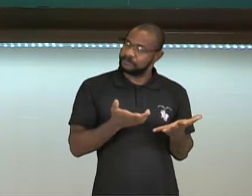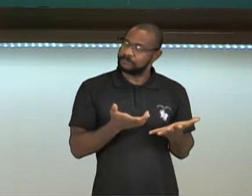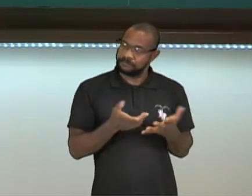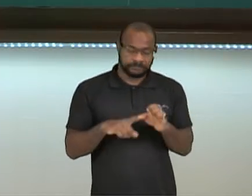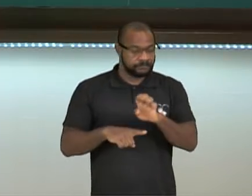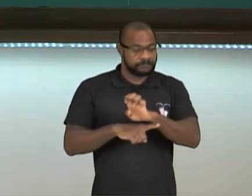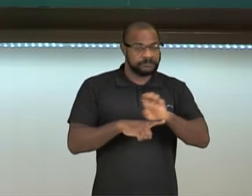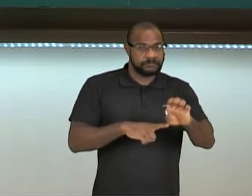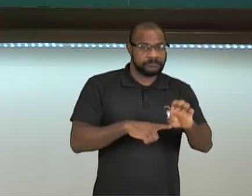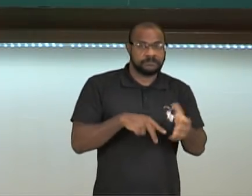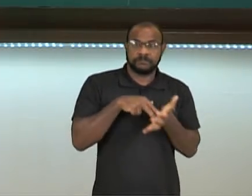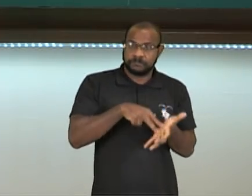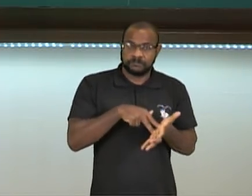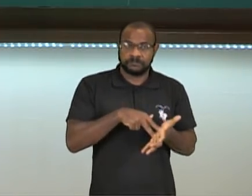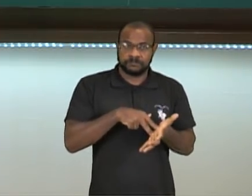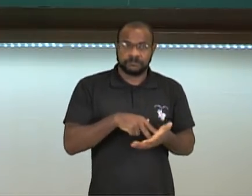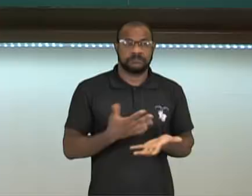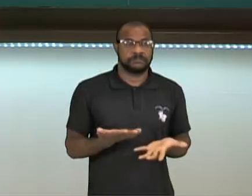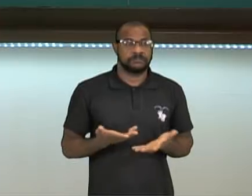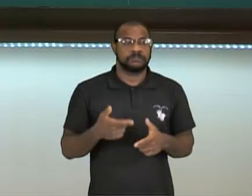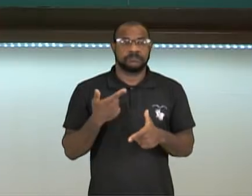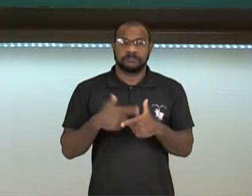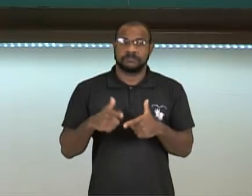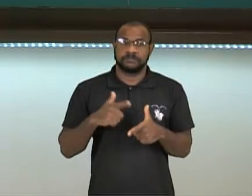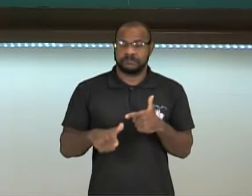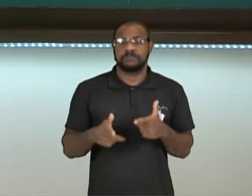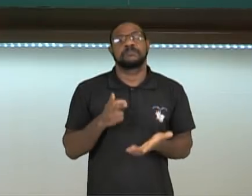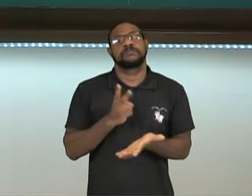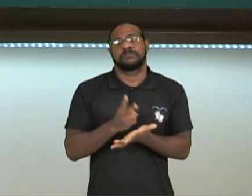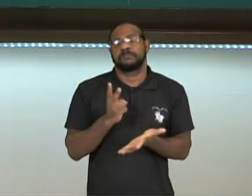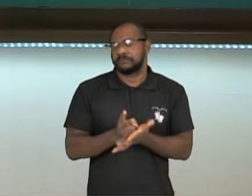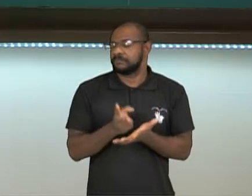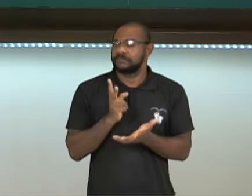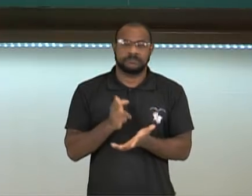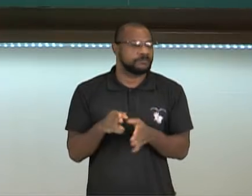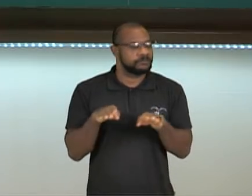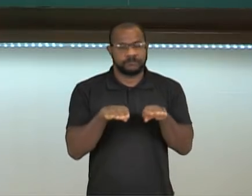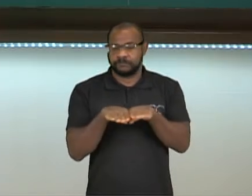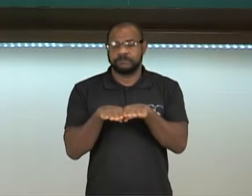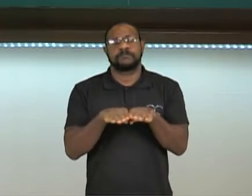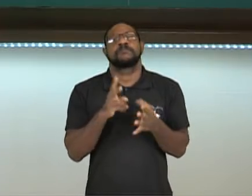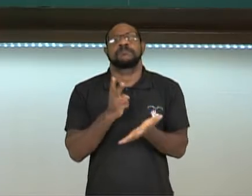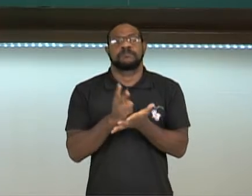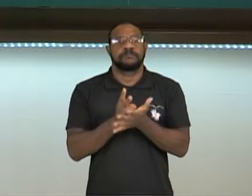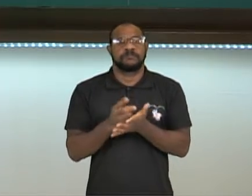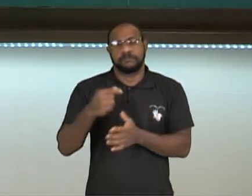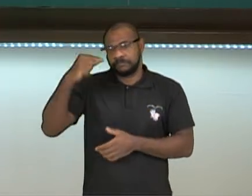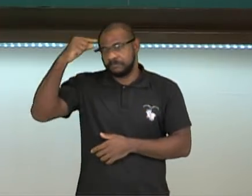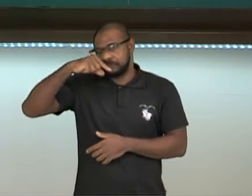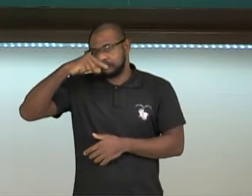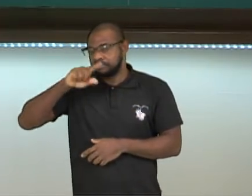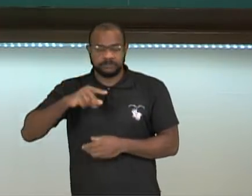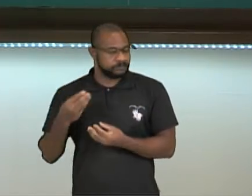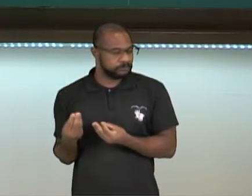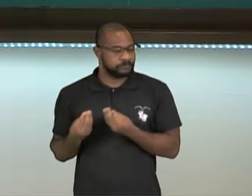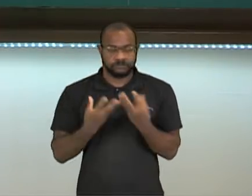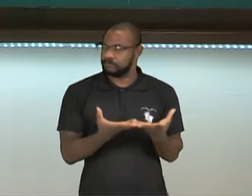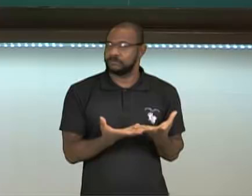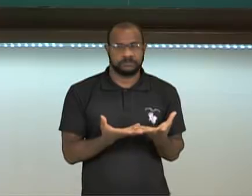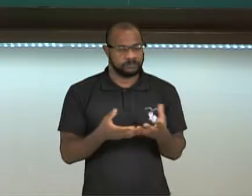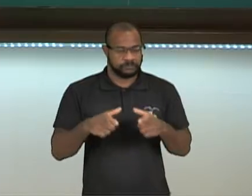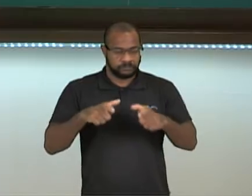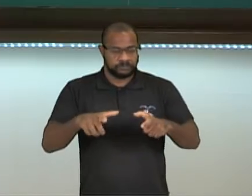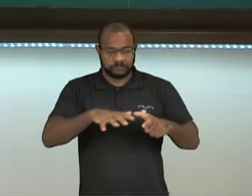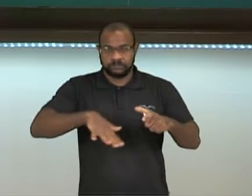aí à frente, mas enfim, desse conflito continua tudo na mesma, porque o Peru não devolveu o território que ele havia